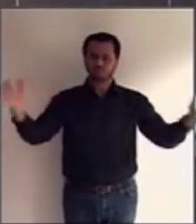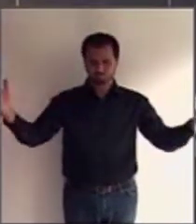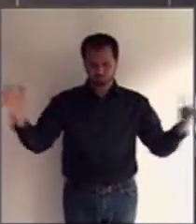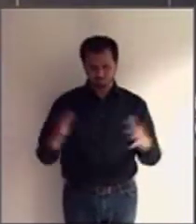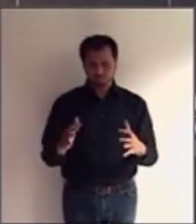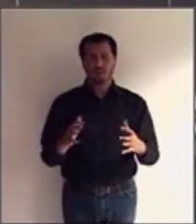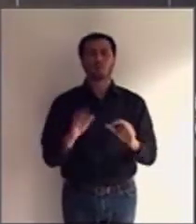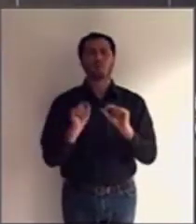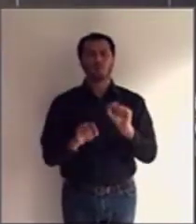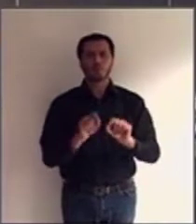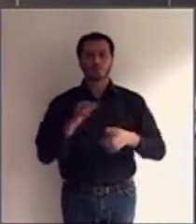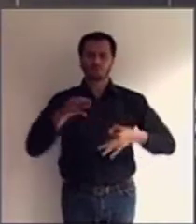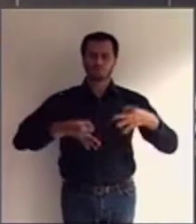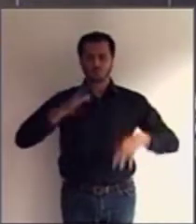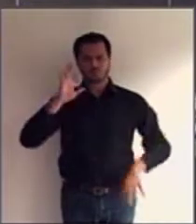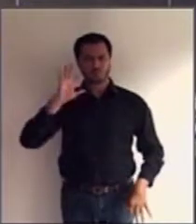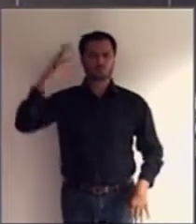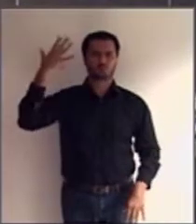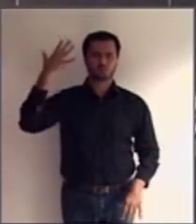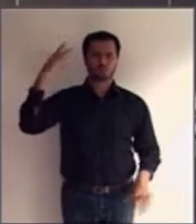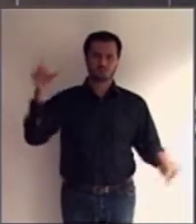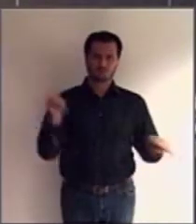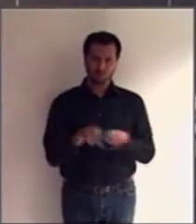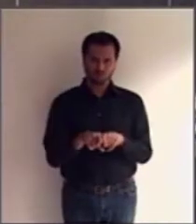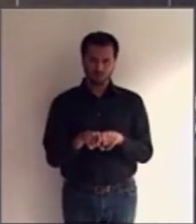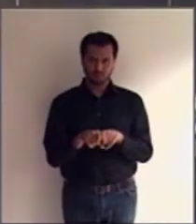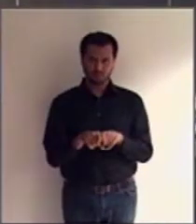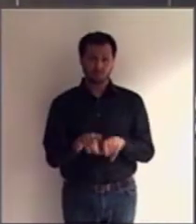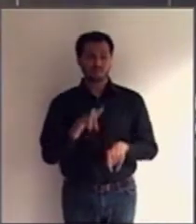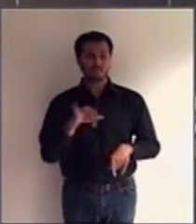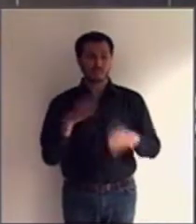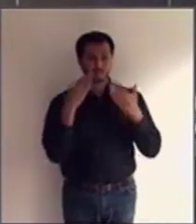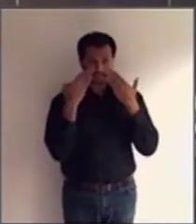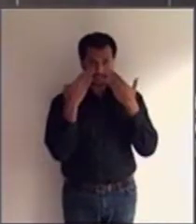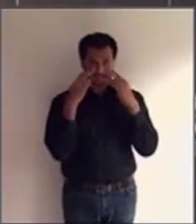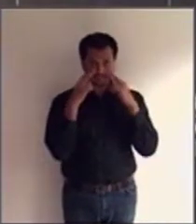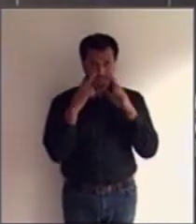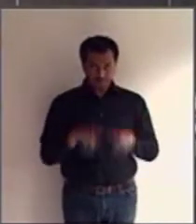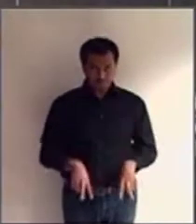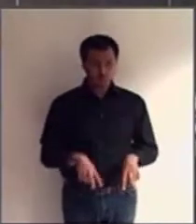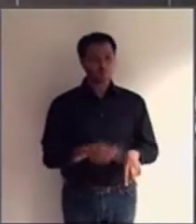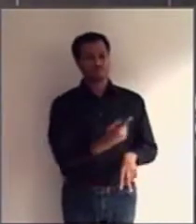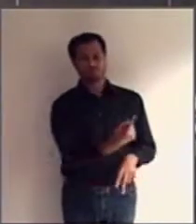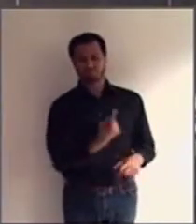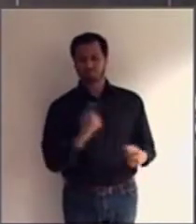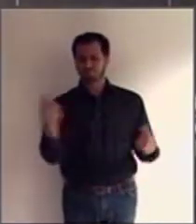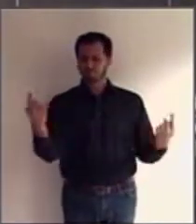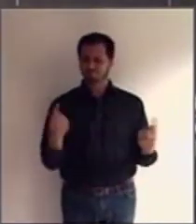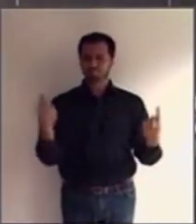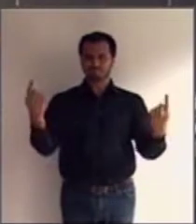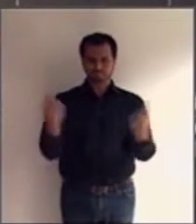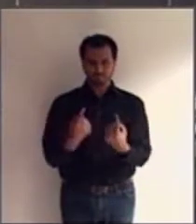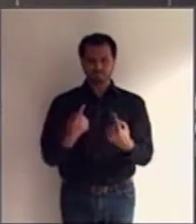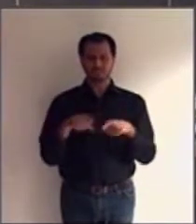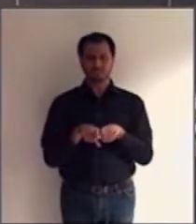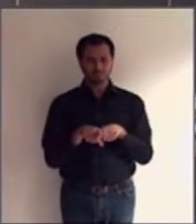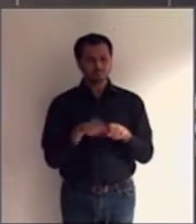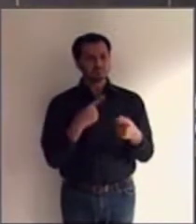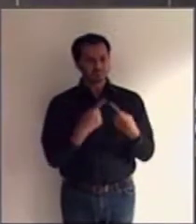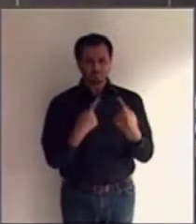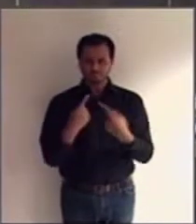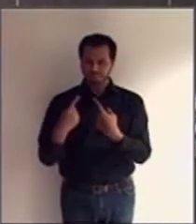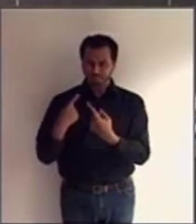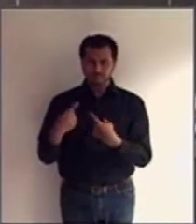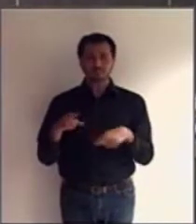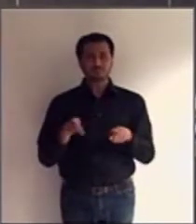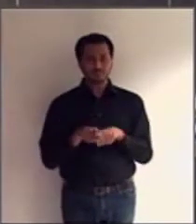tendo por objetivo a oitiva de testemunhas e, se for necessário, a oitiva do próprio perito. E, na mesma